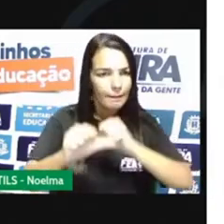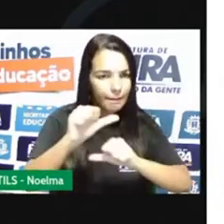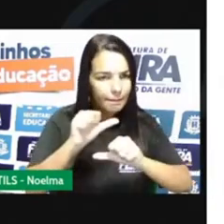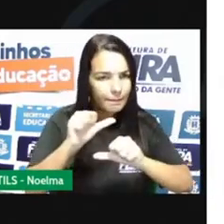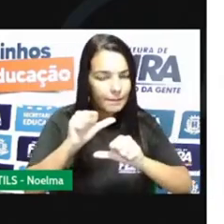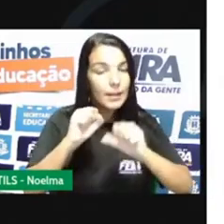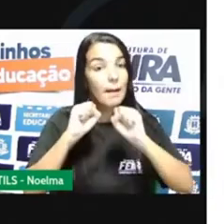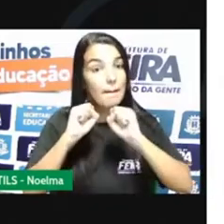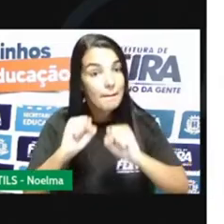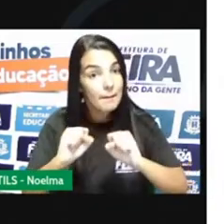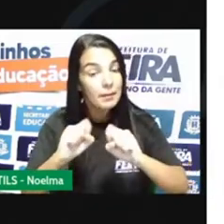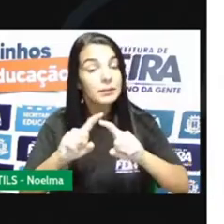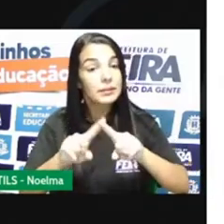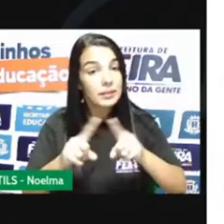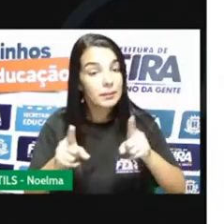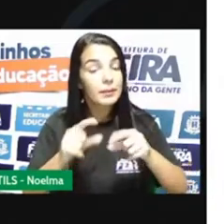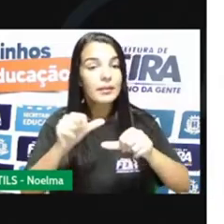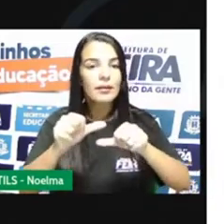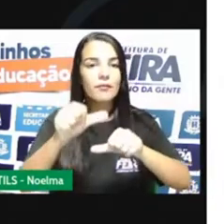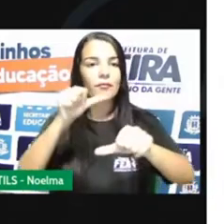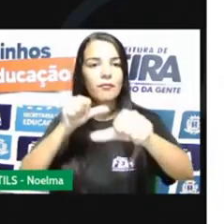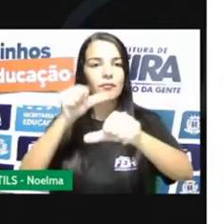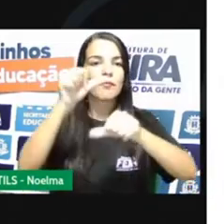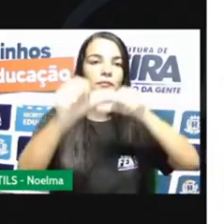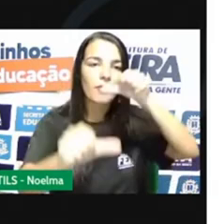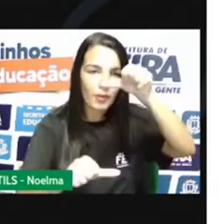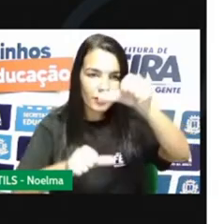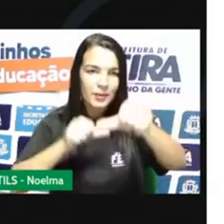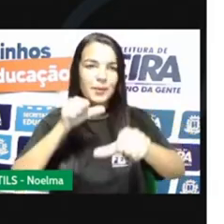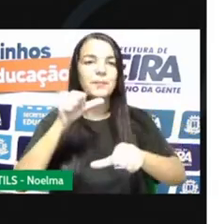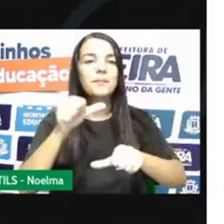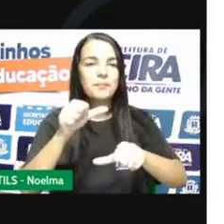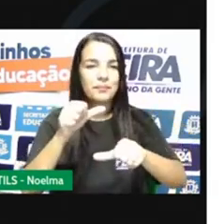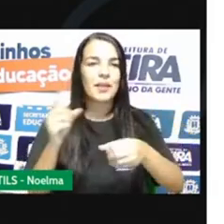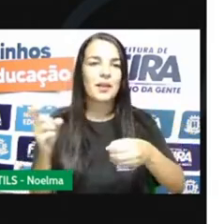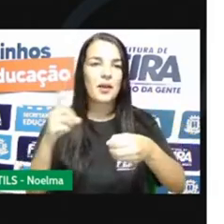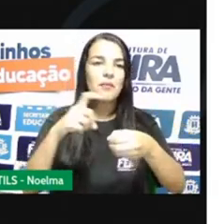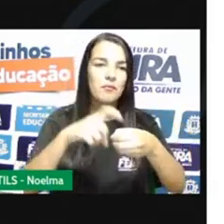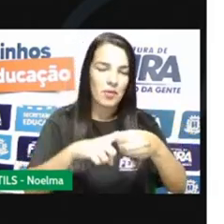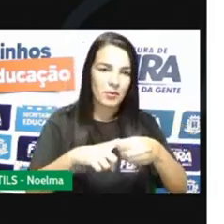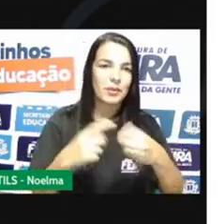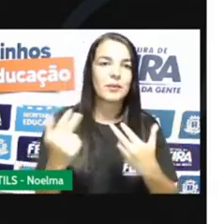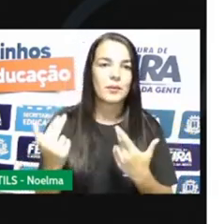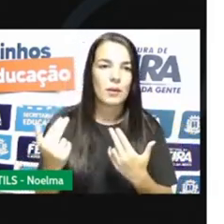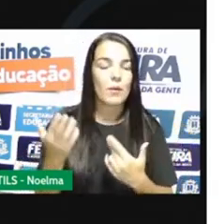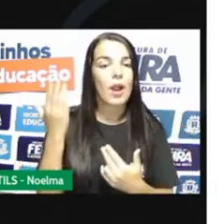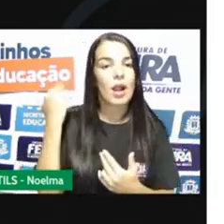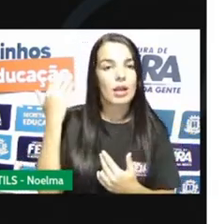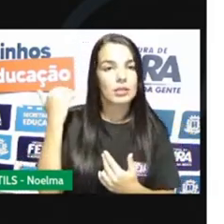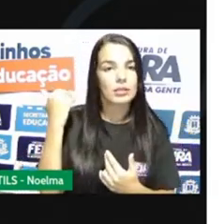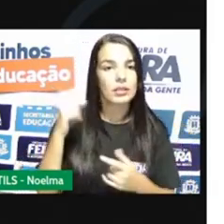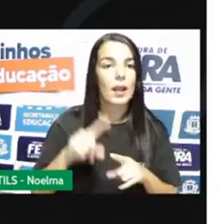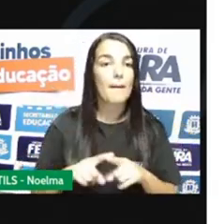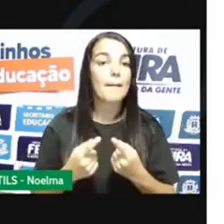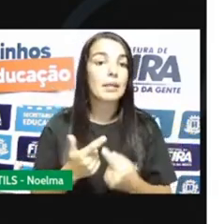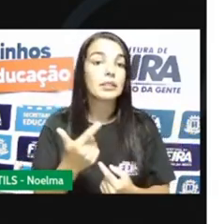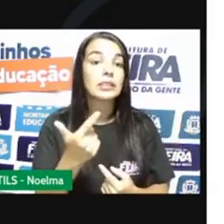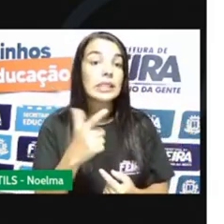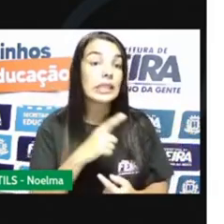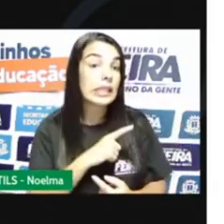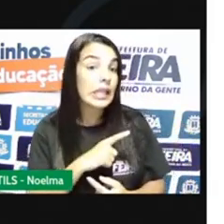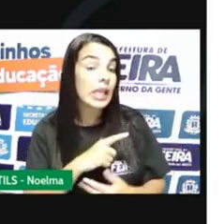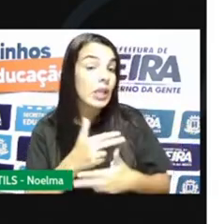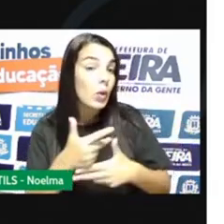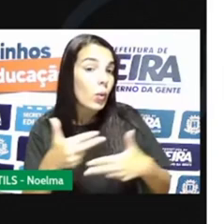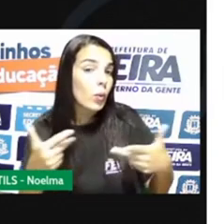transformações, ela é reversível. Ela consegue voltar ao seu estado anterior. E já tem substâncias que não,